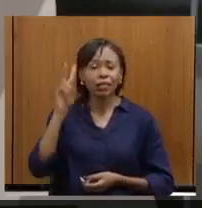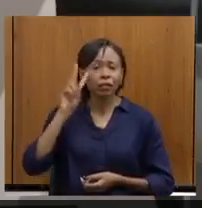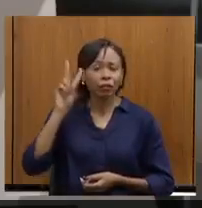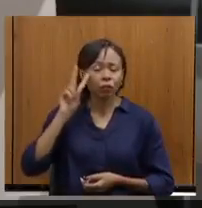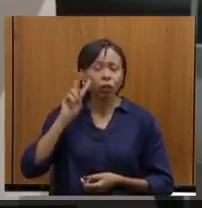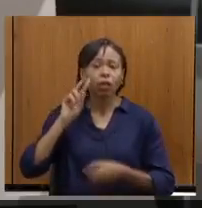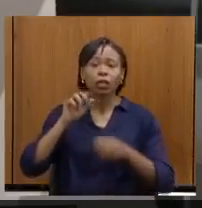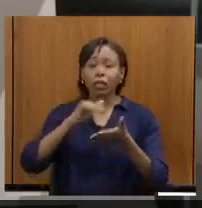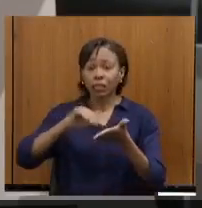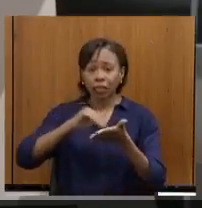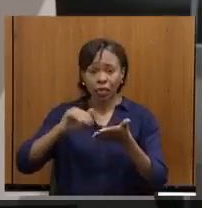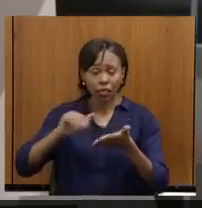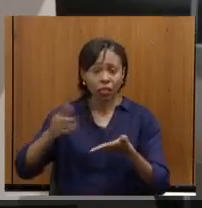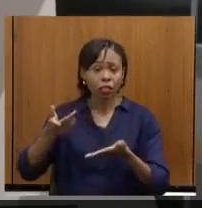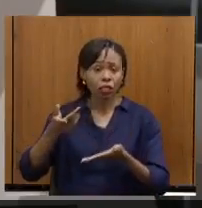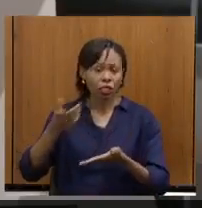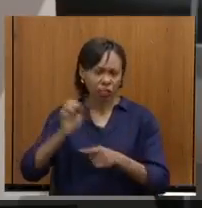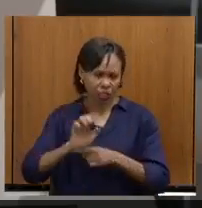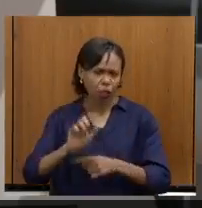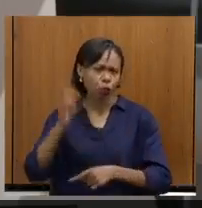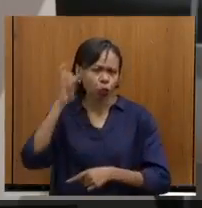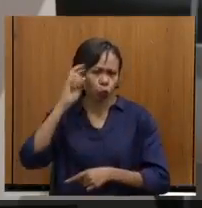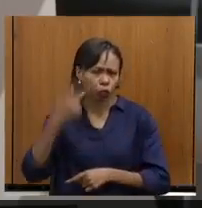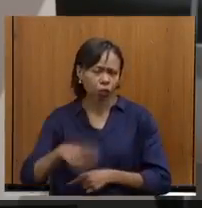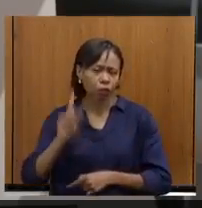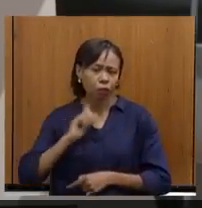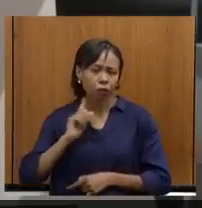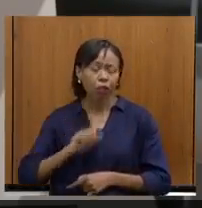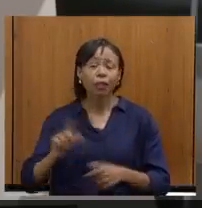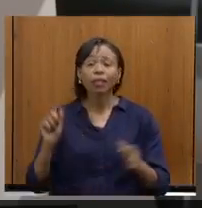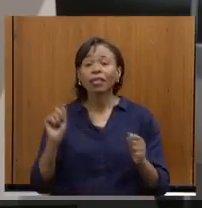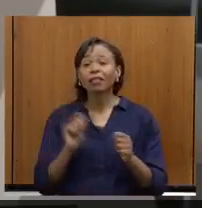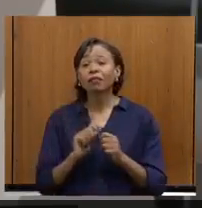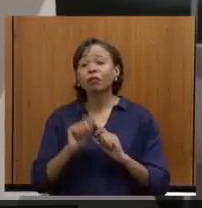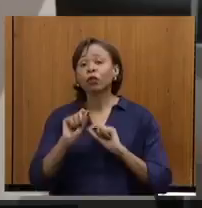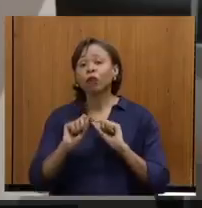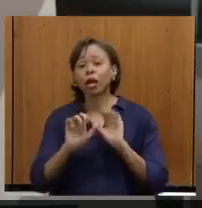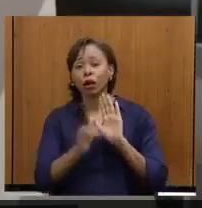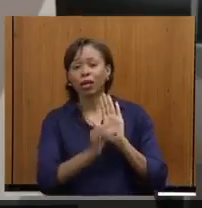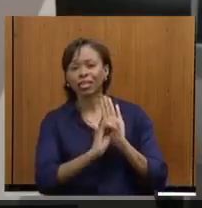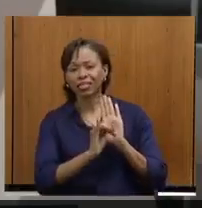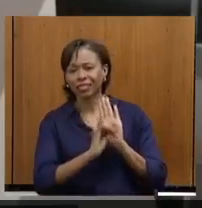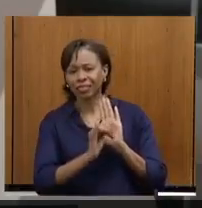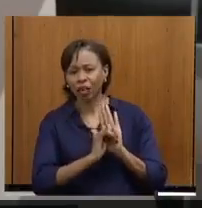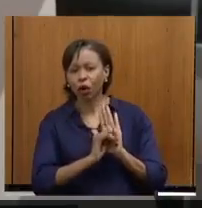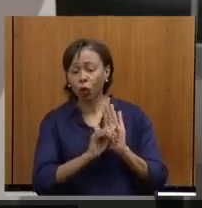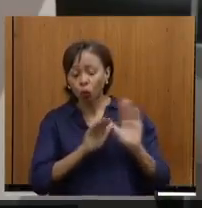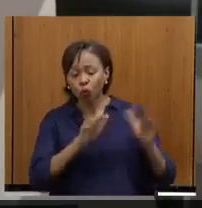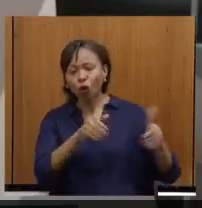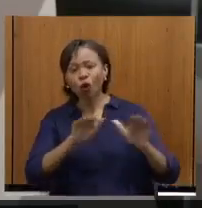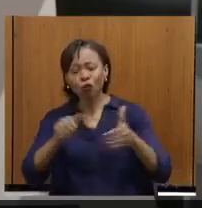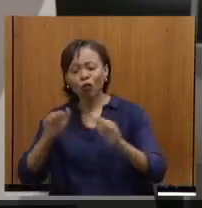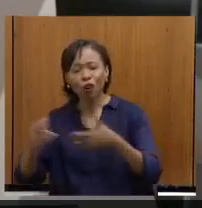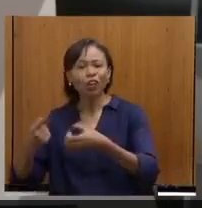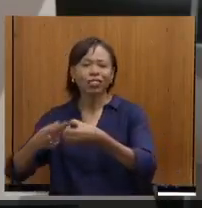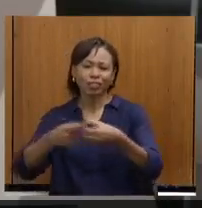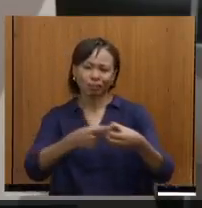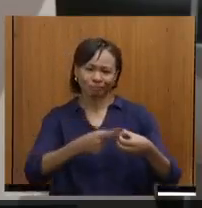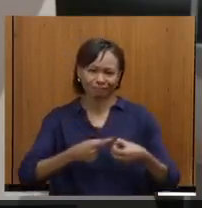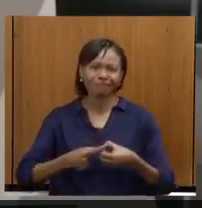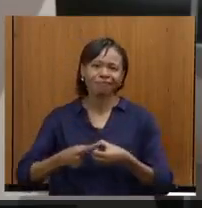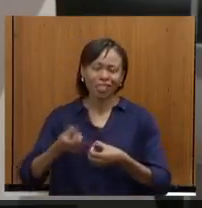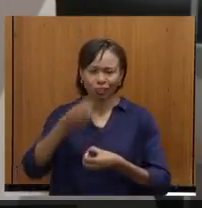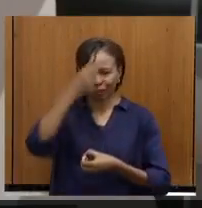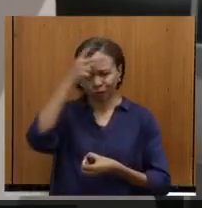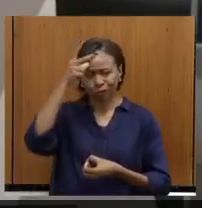Cultura de Minas Gerais que faz-se um edital para os municípios. E esse foi